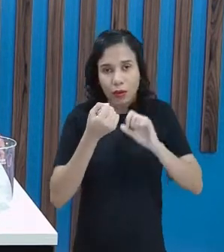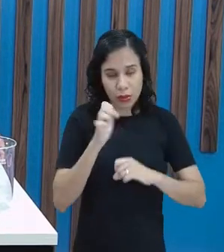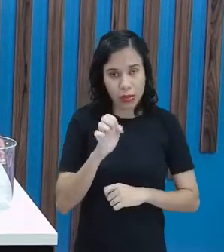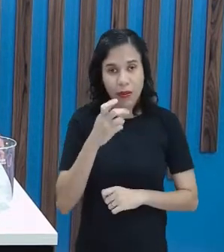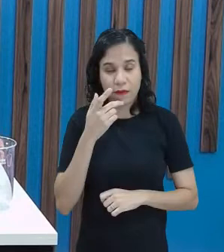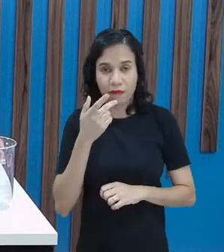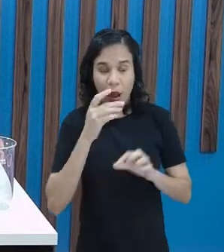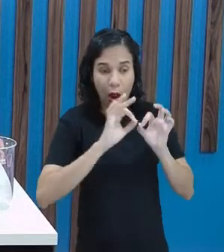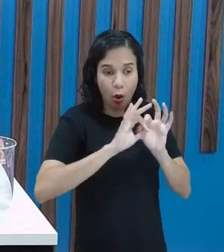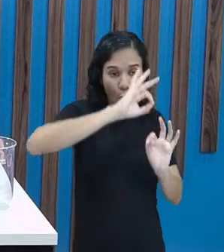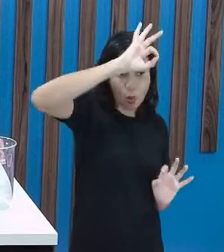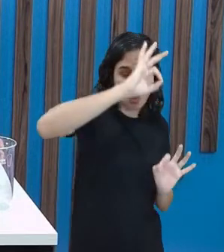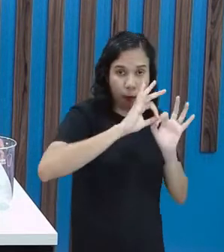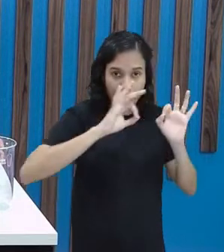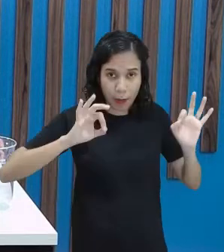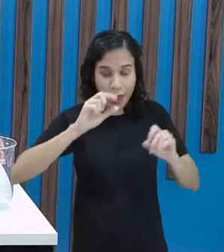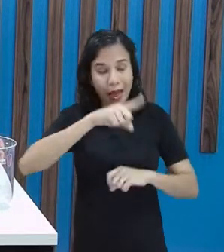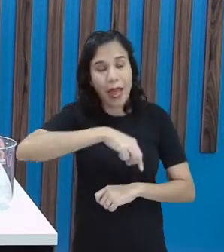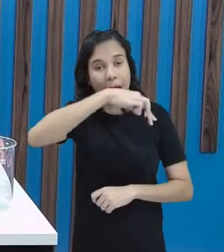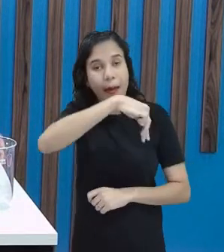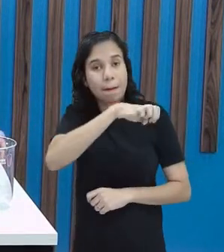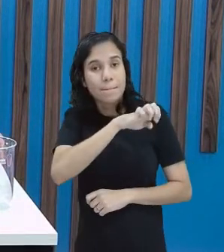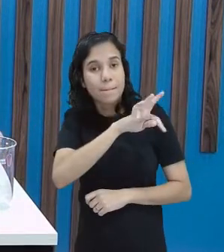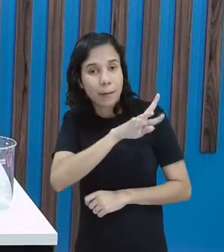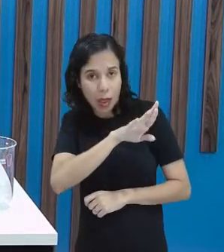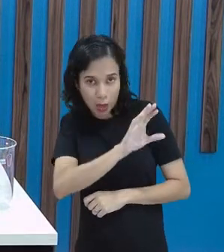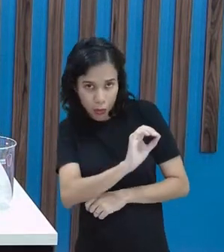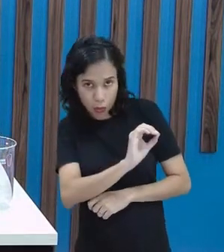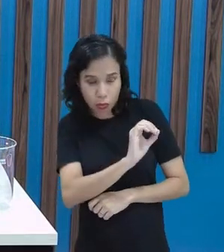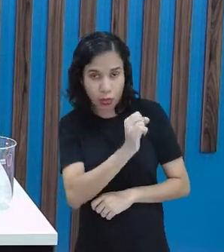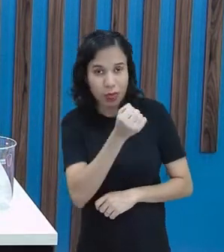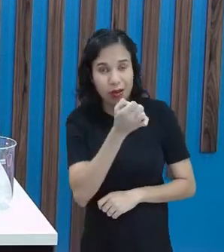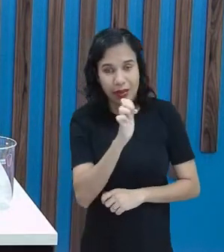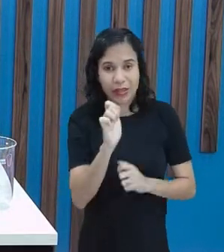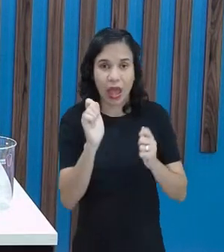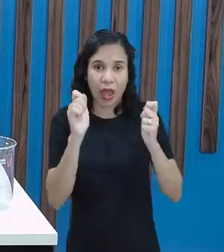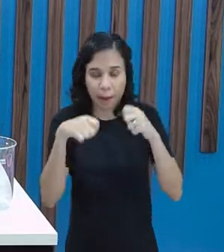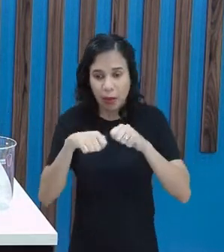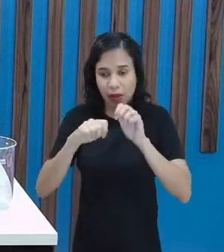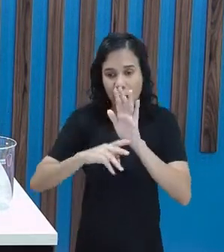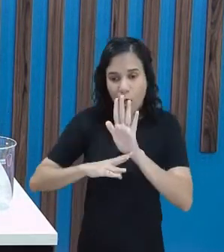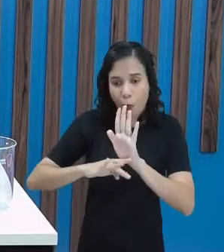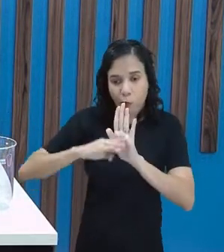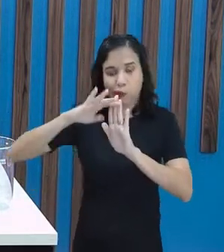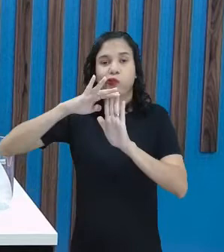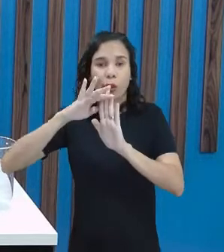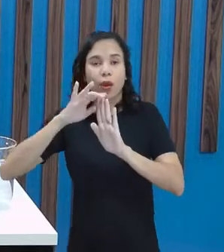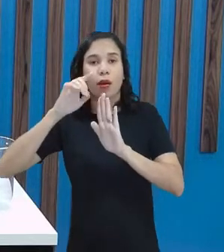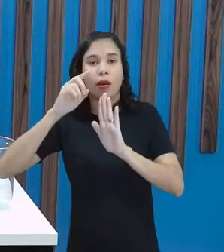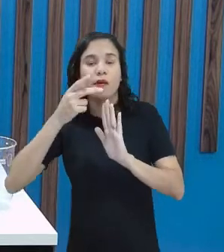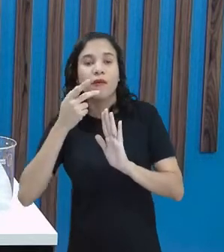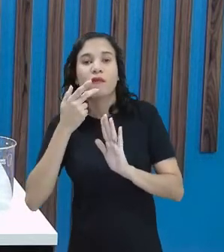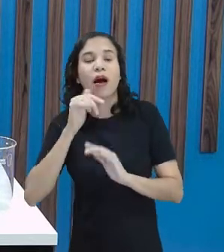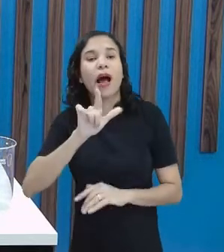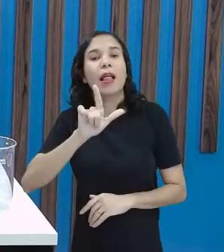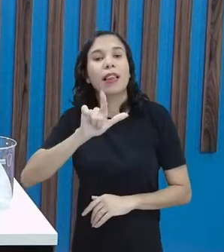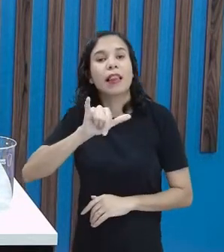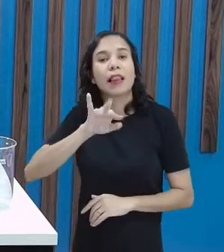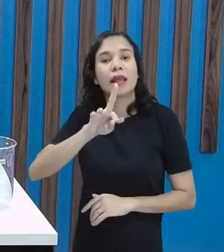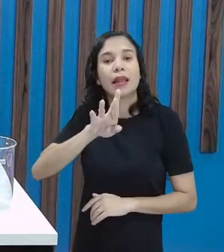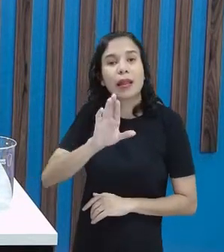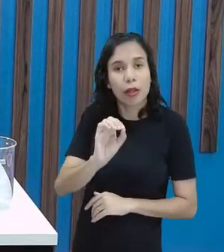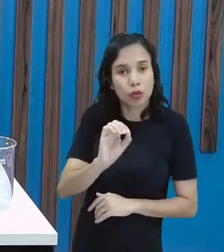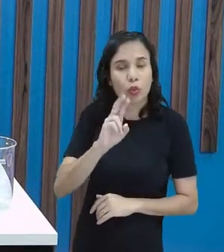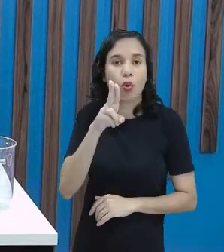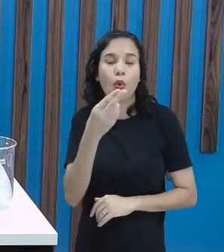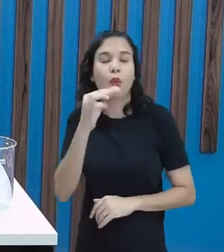eu estou falando de comprimento, eu estou falando em metros. Se eu estou falando de capacidade, que é o líquido, eu falo em litro e